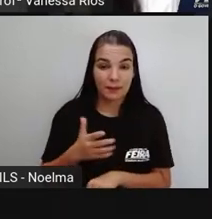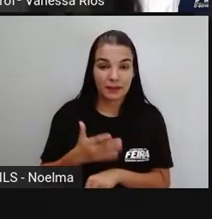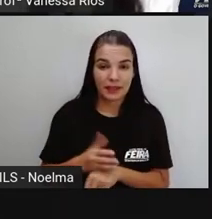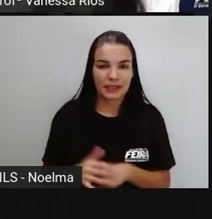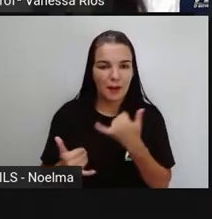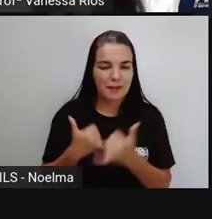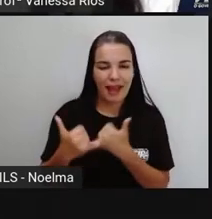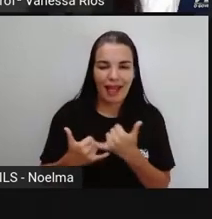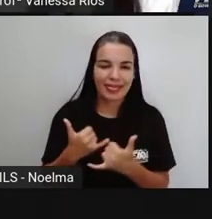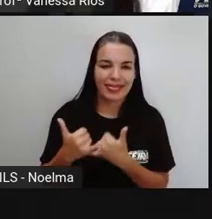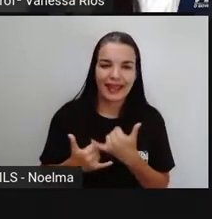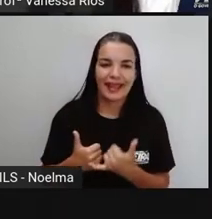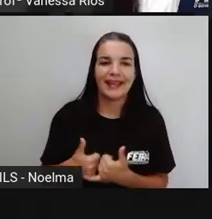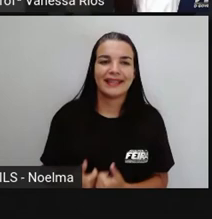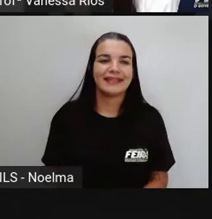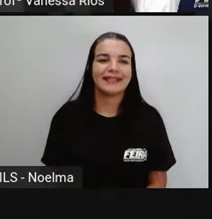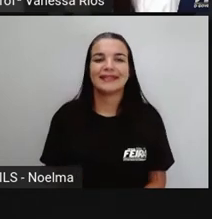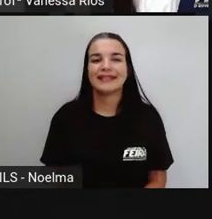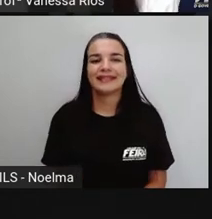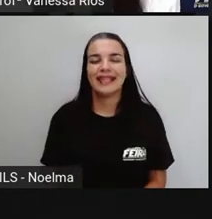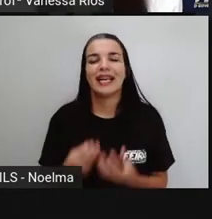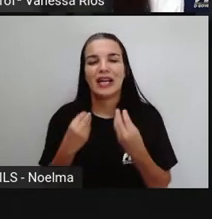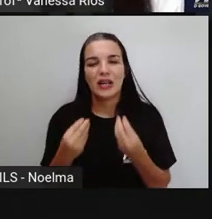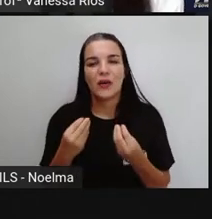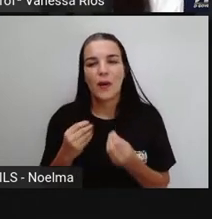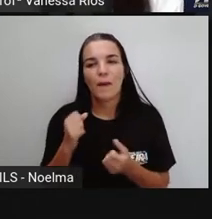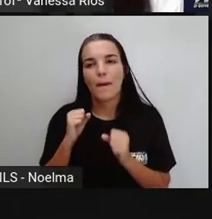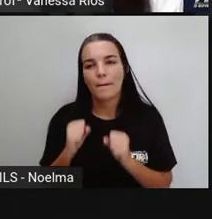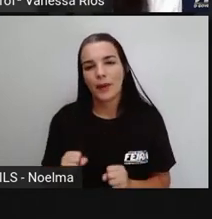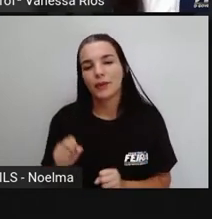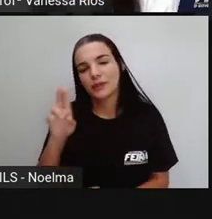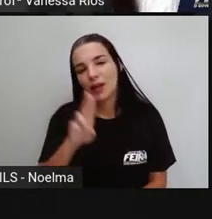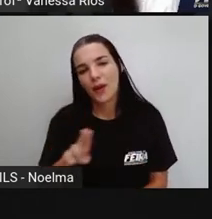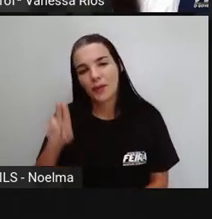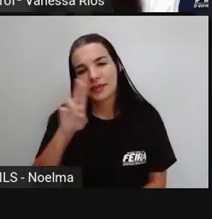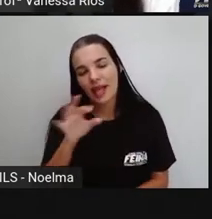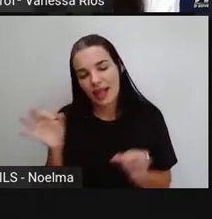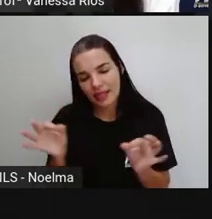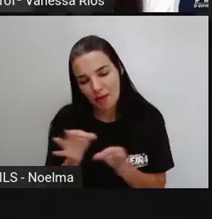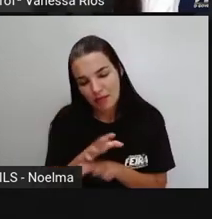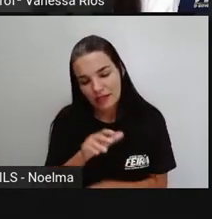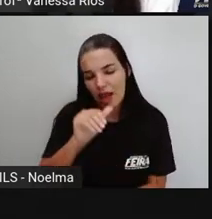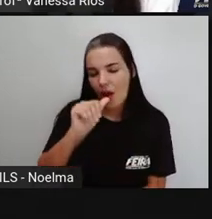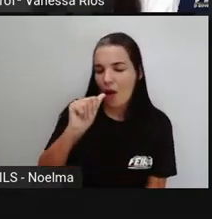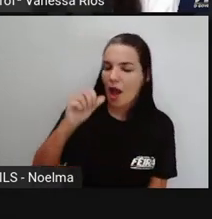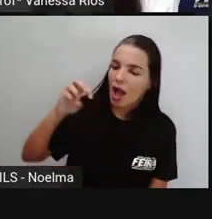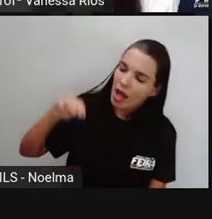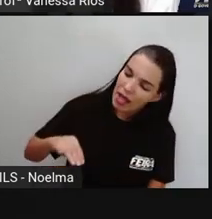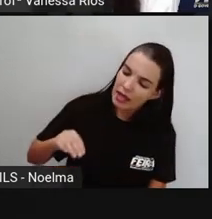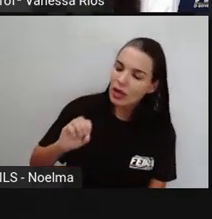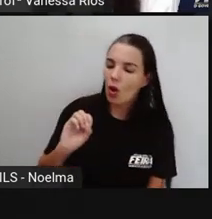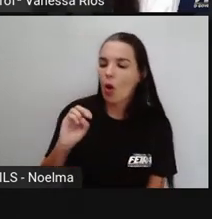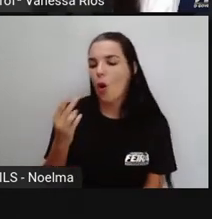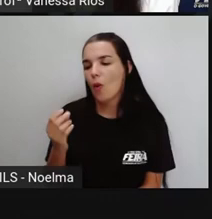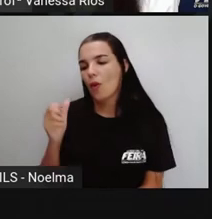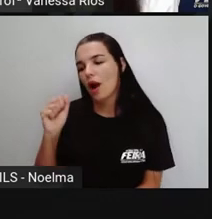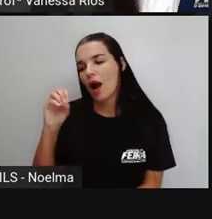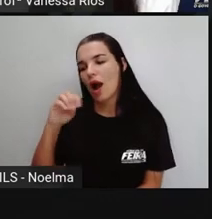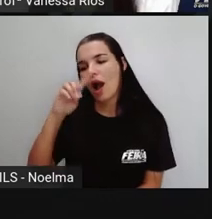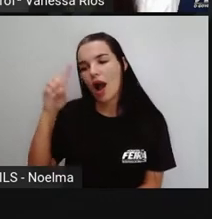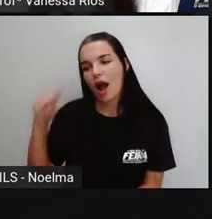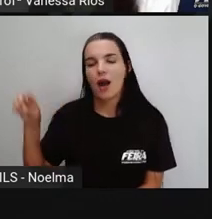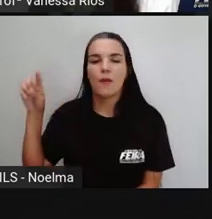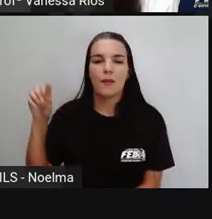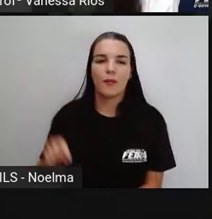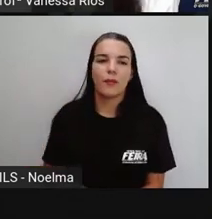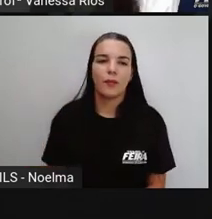Na brincadeira, né? Como a gente pode utilizar aí as terminações ão e ão, né? Nos verbos, na composição aí